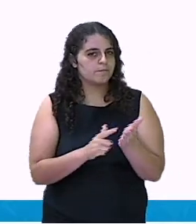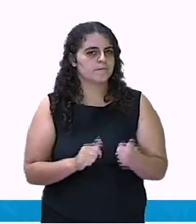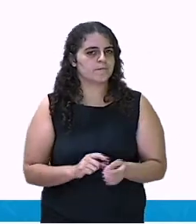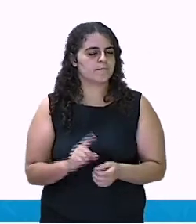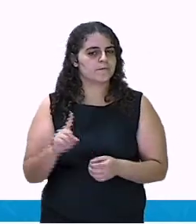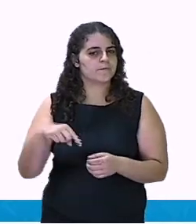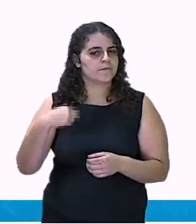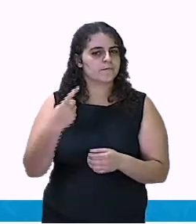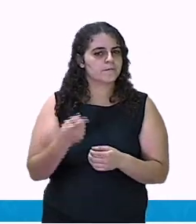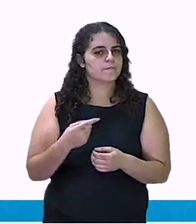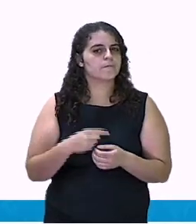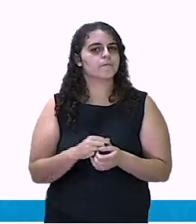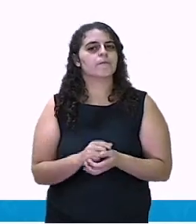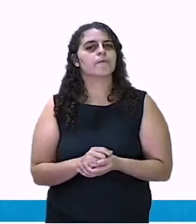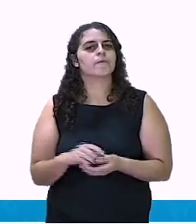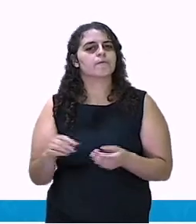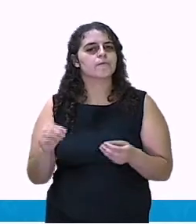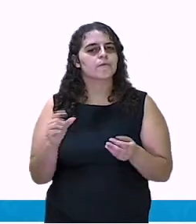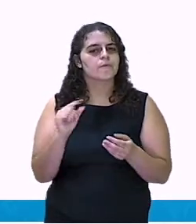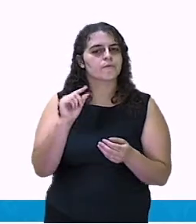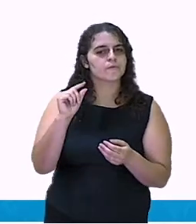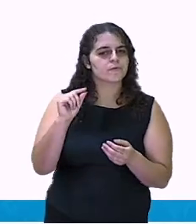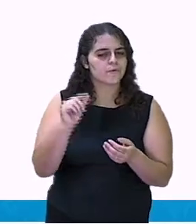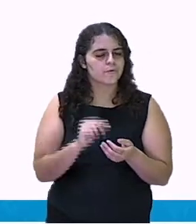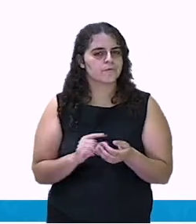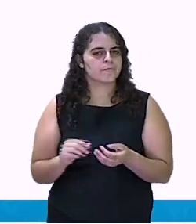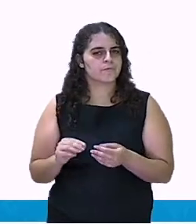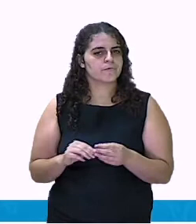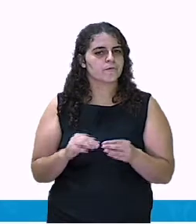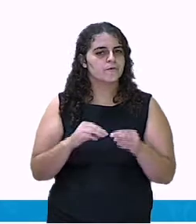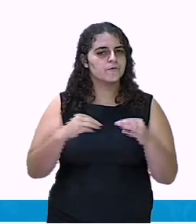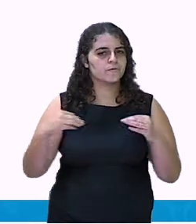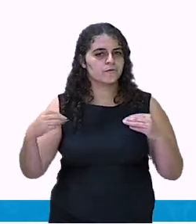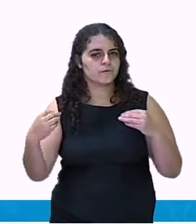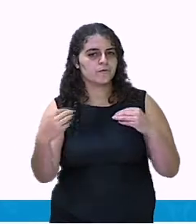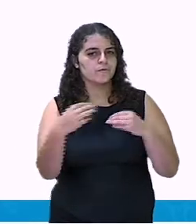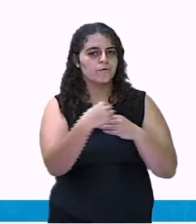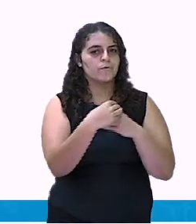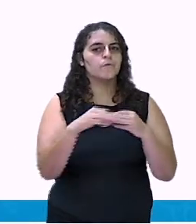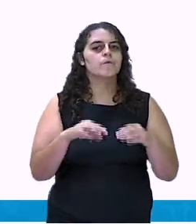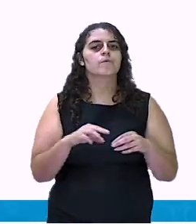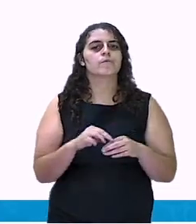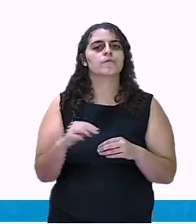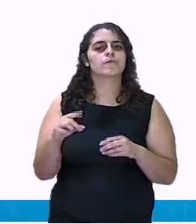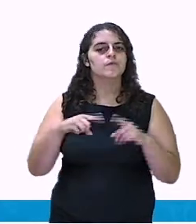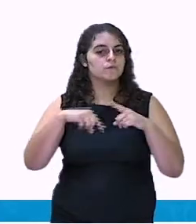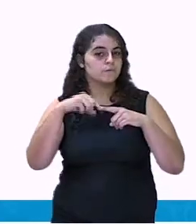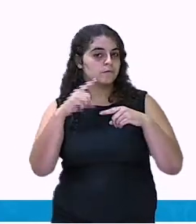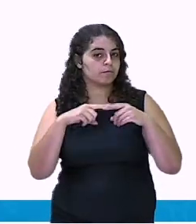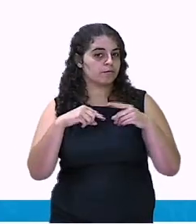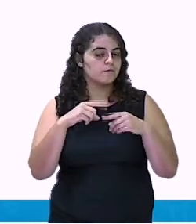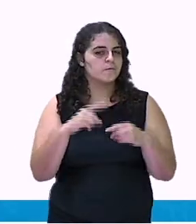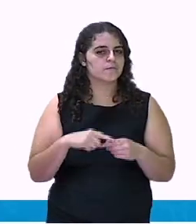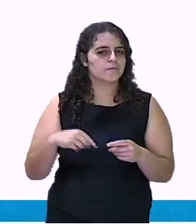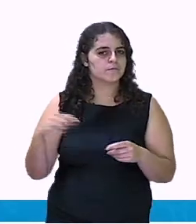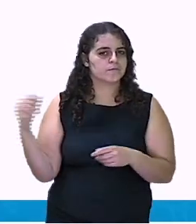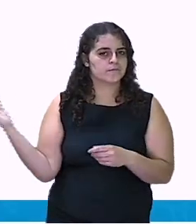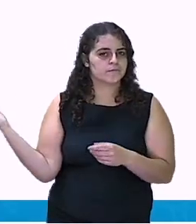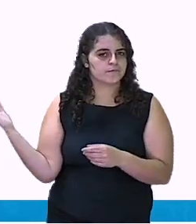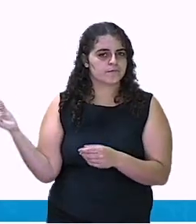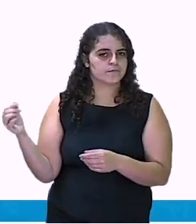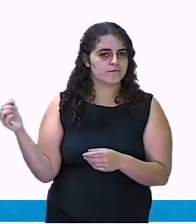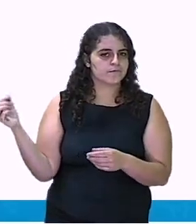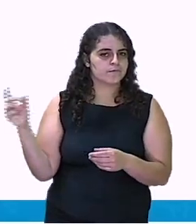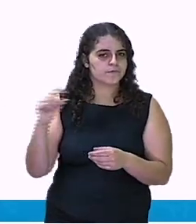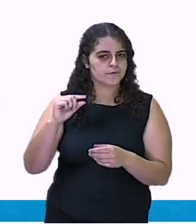depois colou, colocou os materiais em seu entorno, depois foi, passou